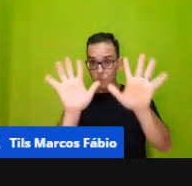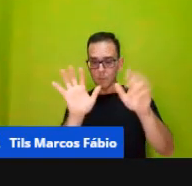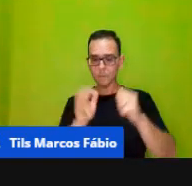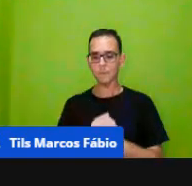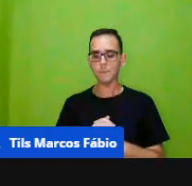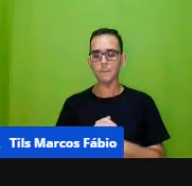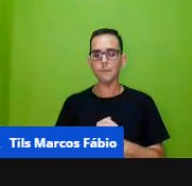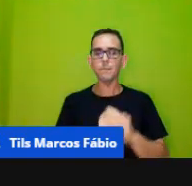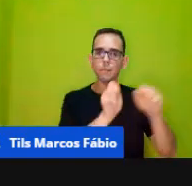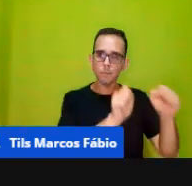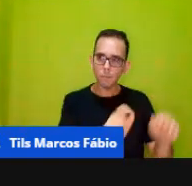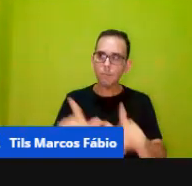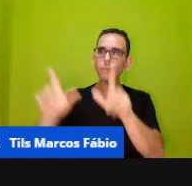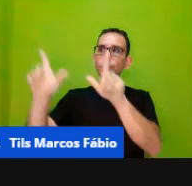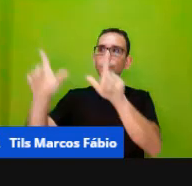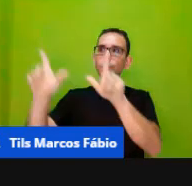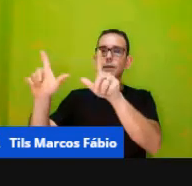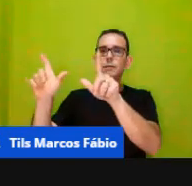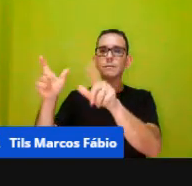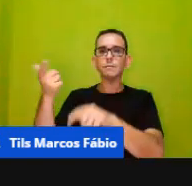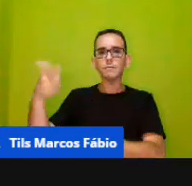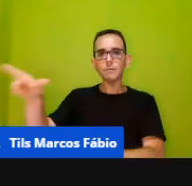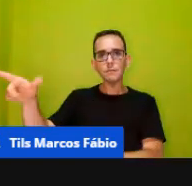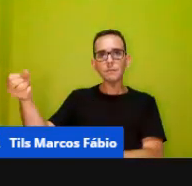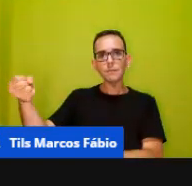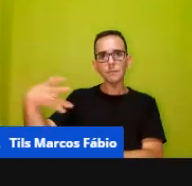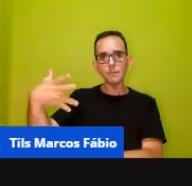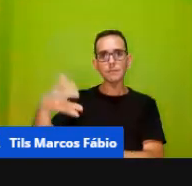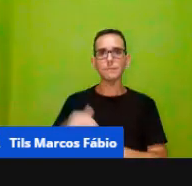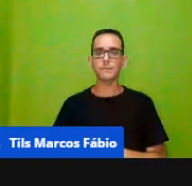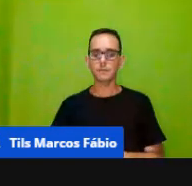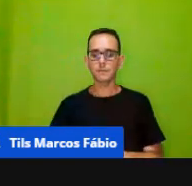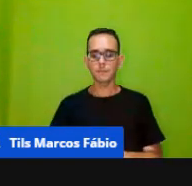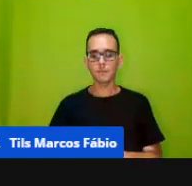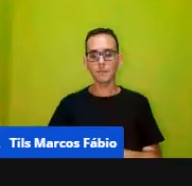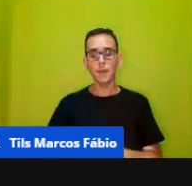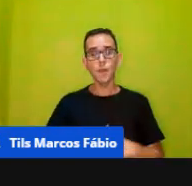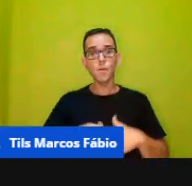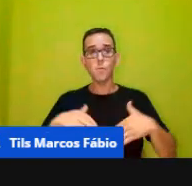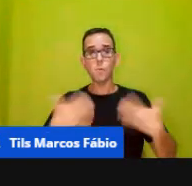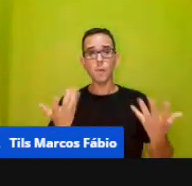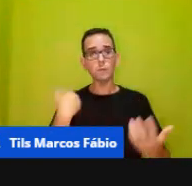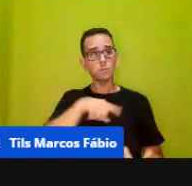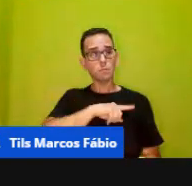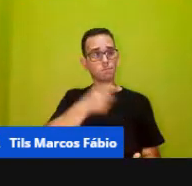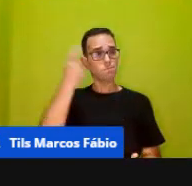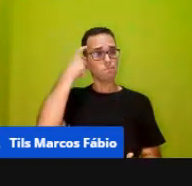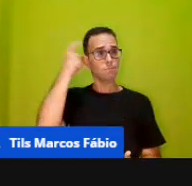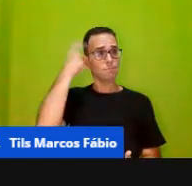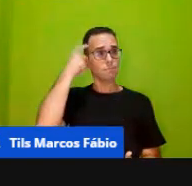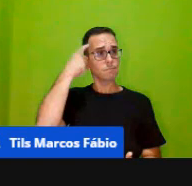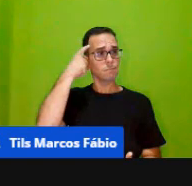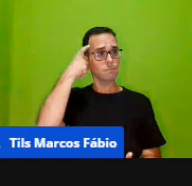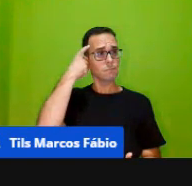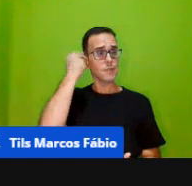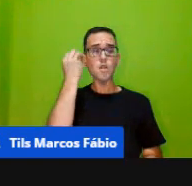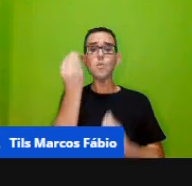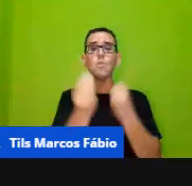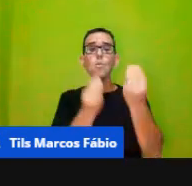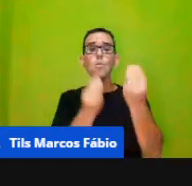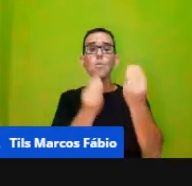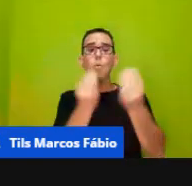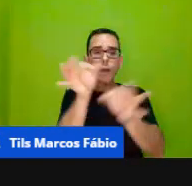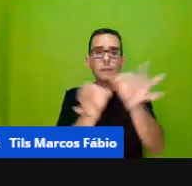passar os slides, por favor, é, quando a gente pensa no, como organizar o trabalho,